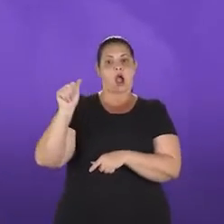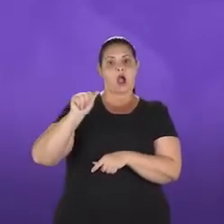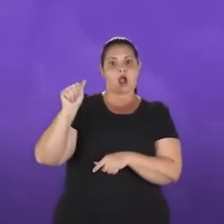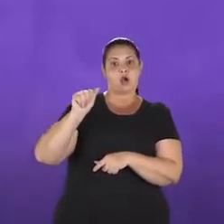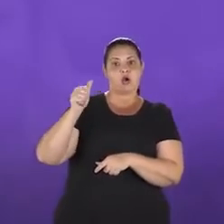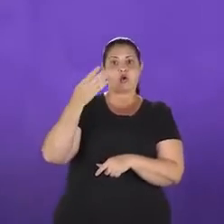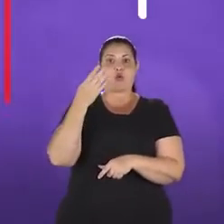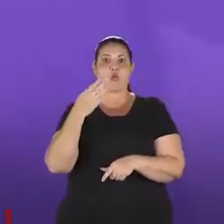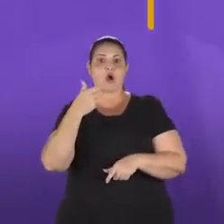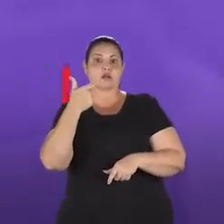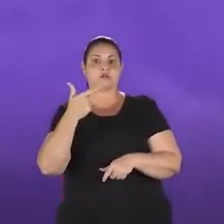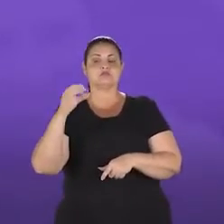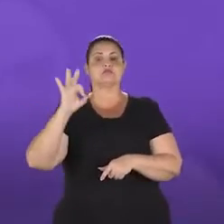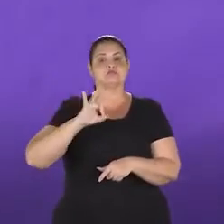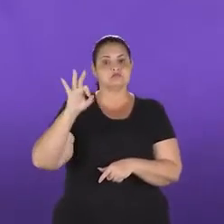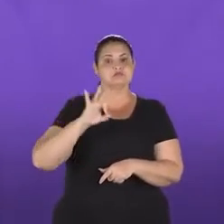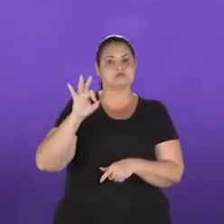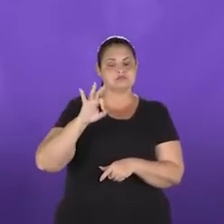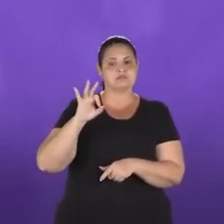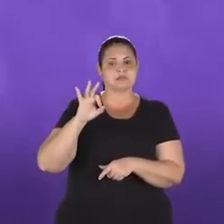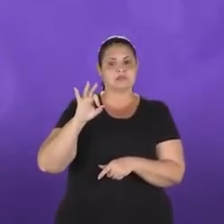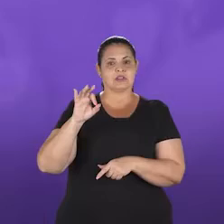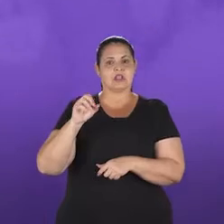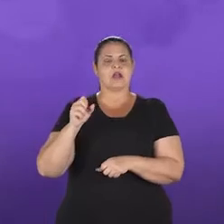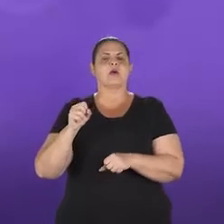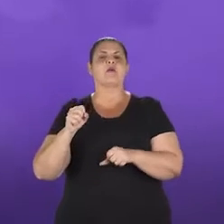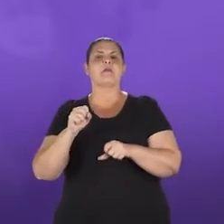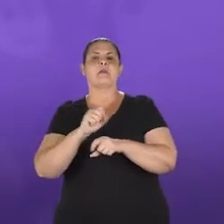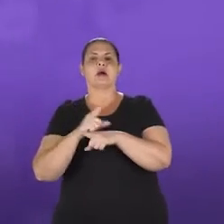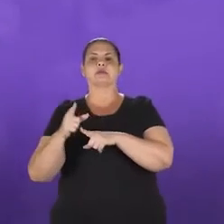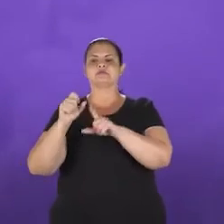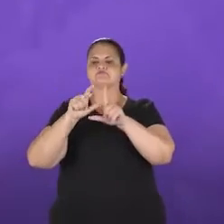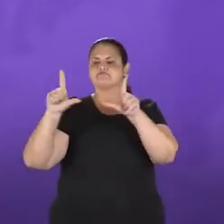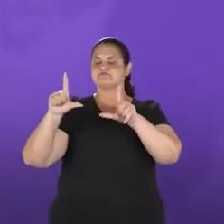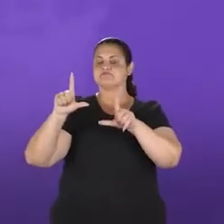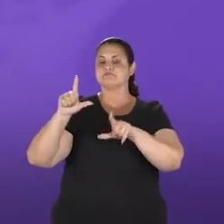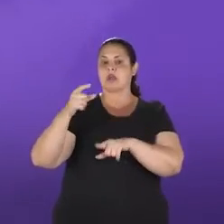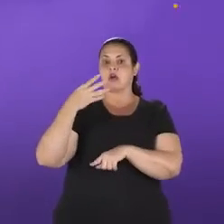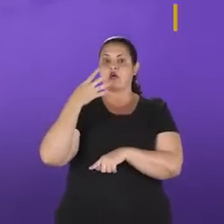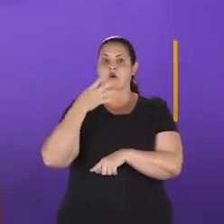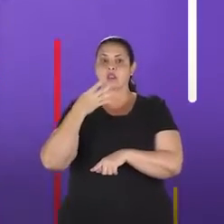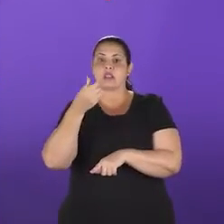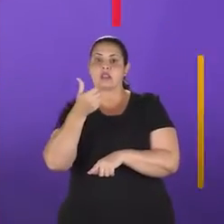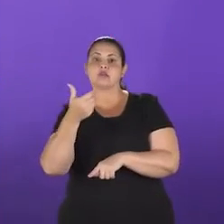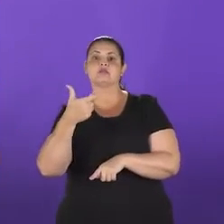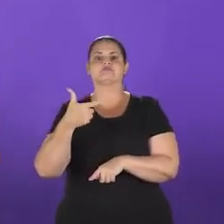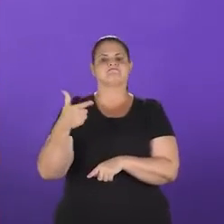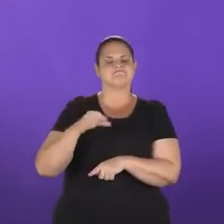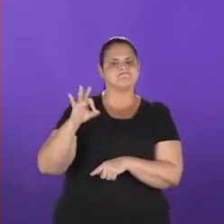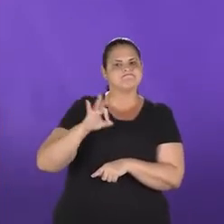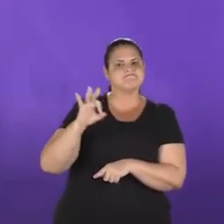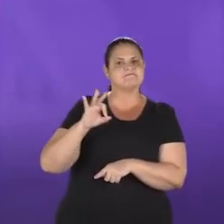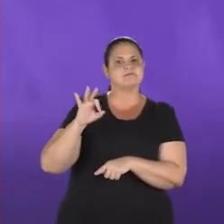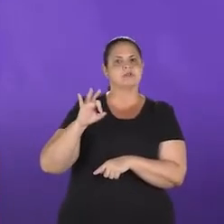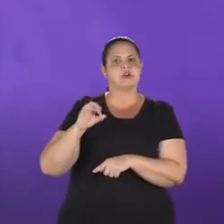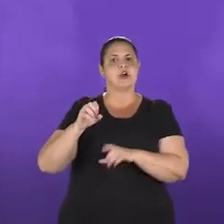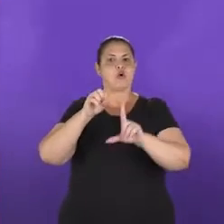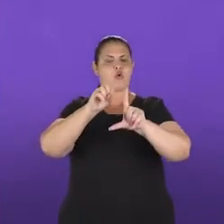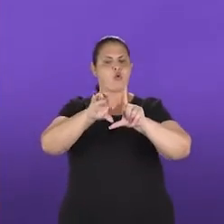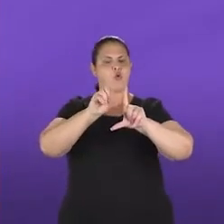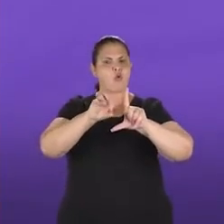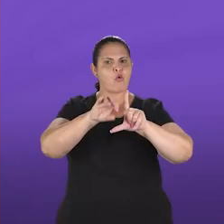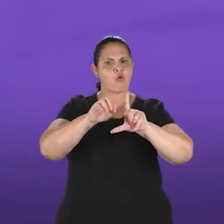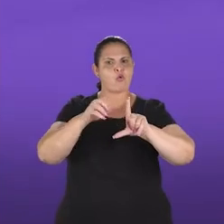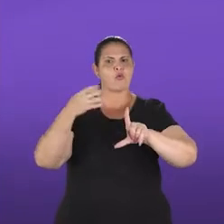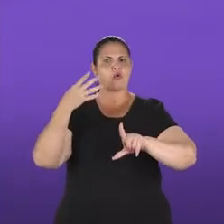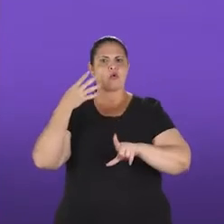agosto. Fátima tem quarenta dois vírgula seis por cento. Bão de seta, vinte e cinco de agosto. Fátima, quarenta dois por cento. TV Globo,